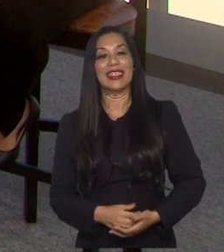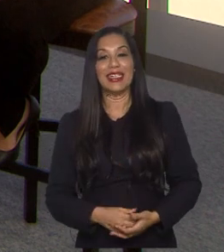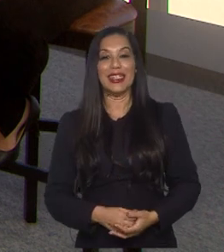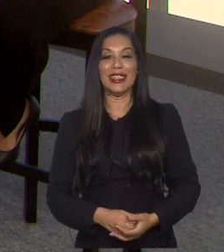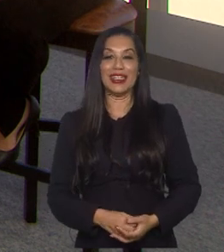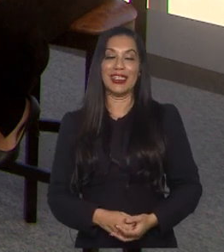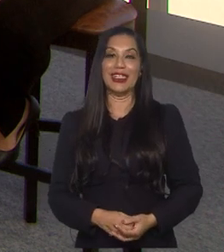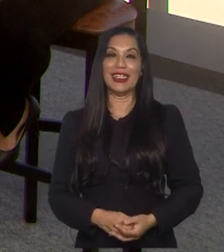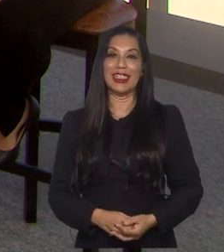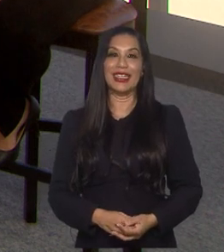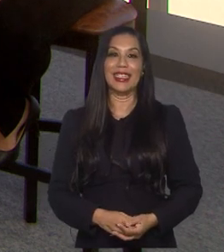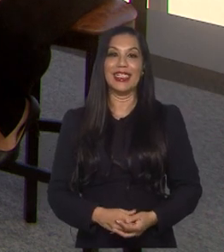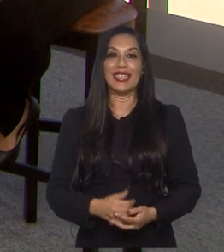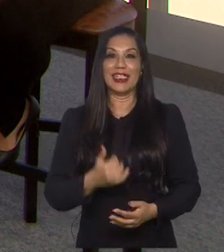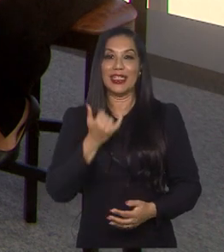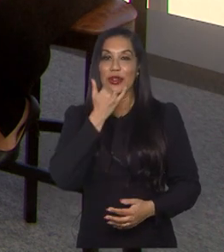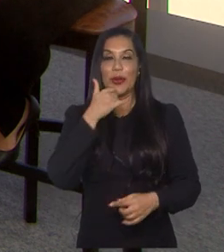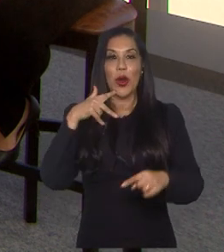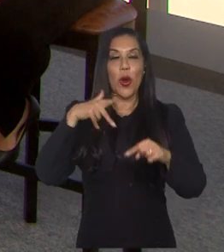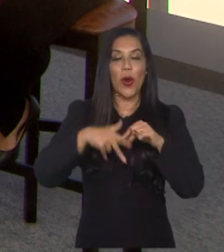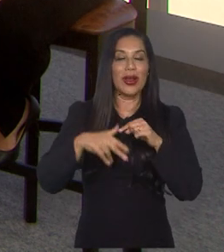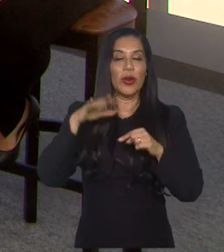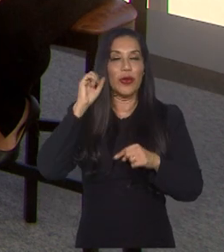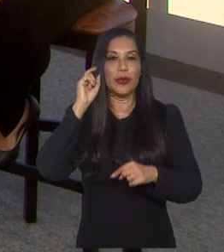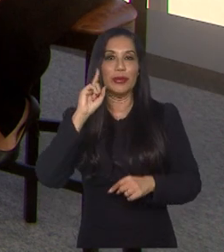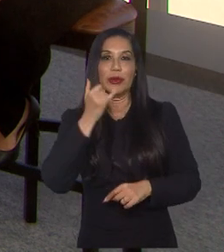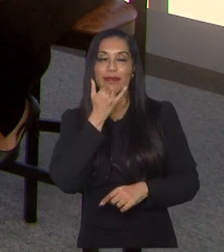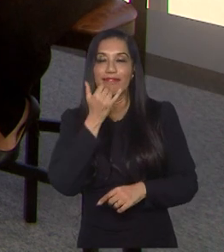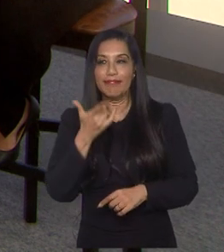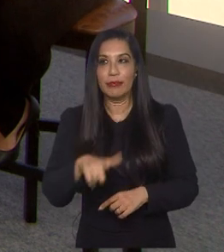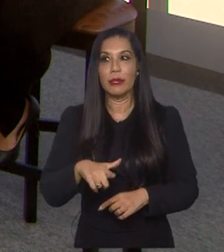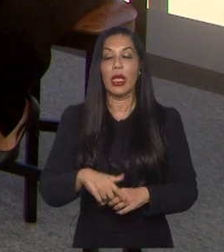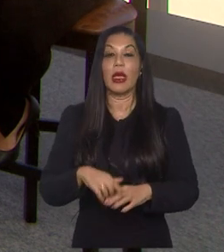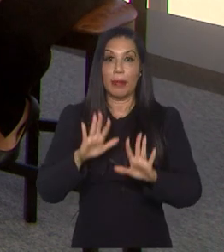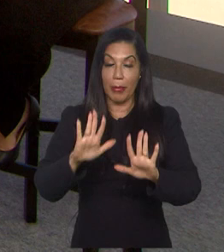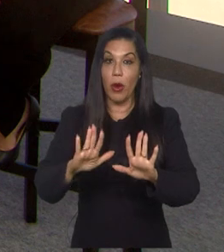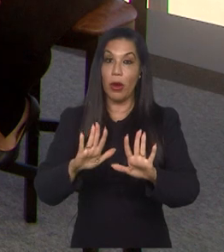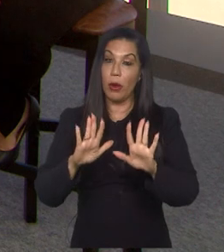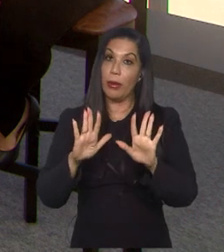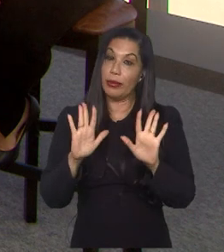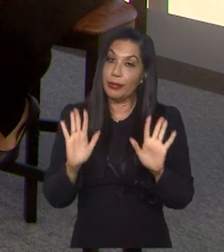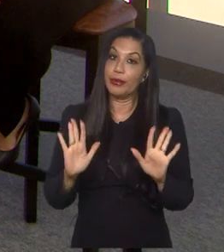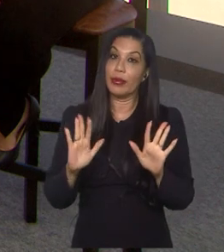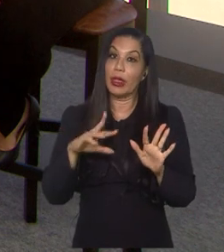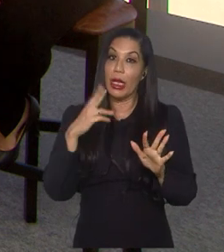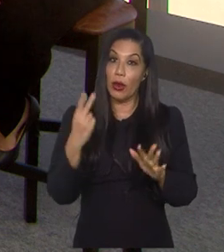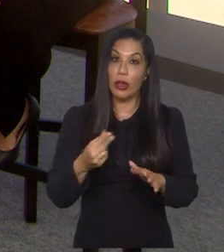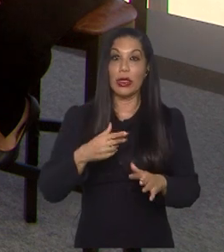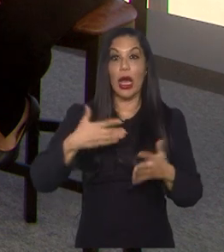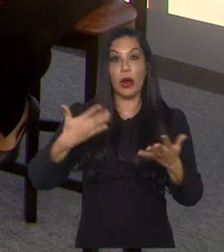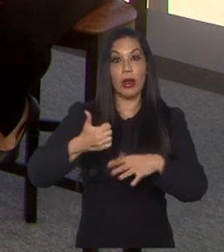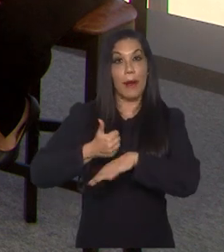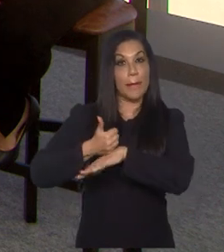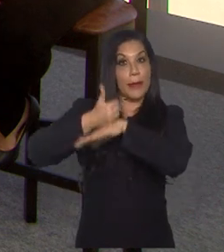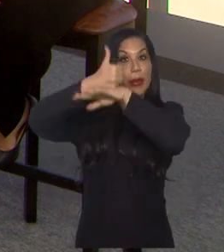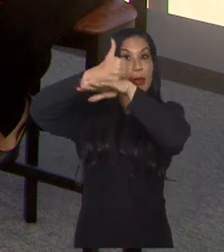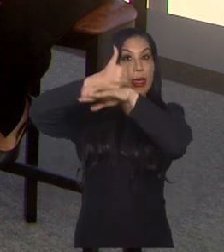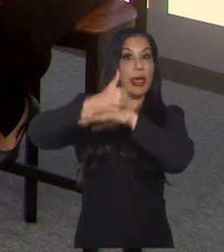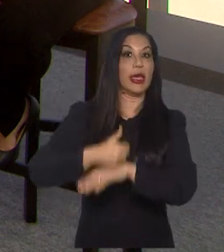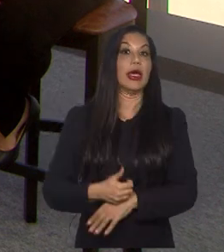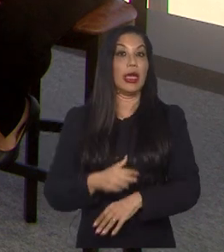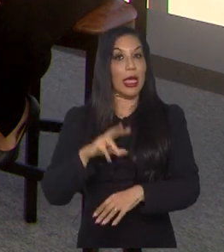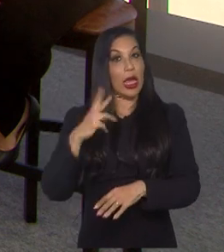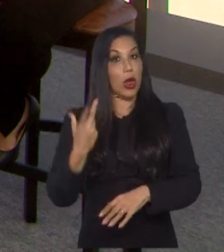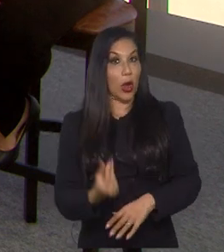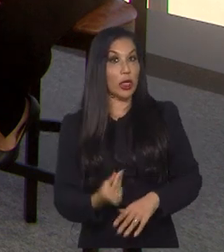Deu uma cortada, não ouvi. Tudo bem. Bom, a tendência é que essa primeira posição seja disputada